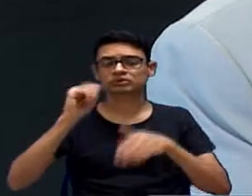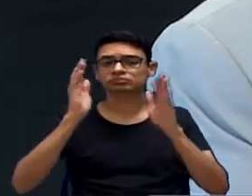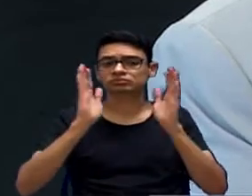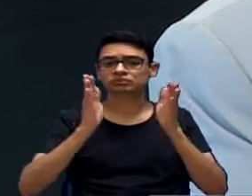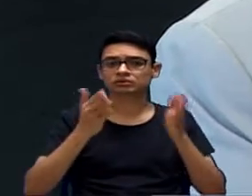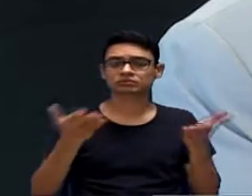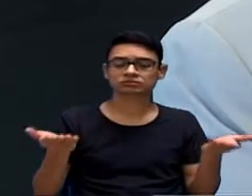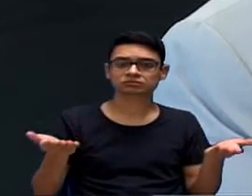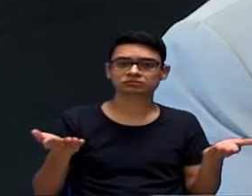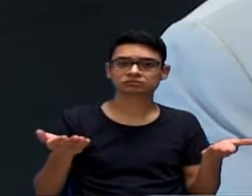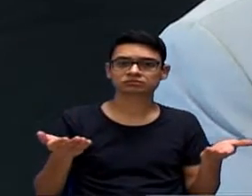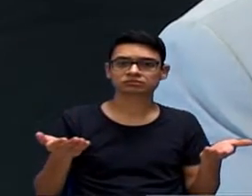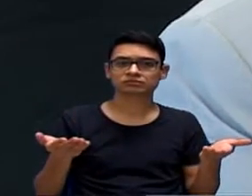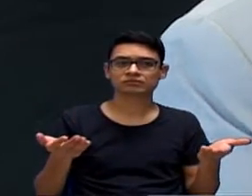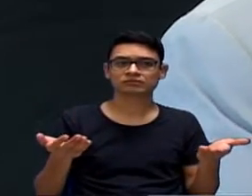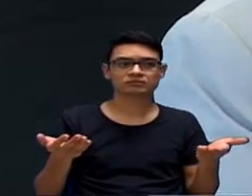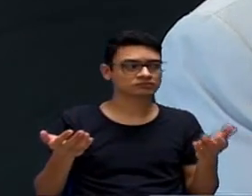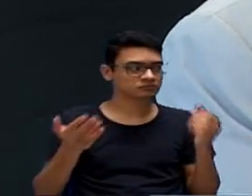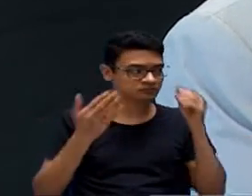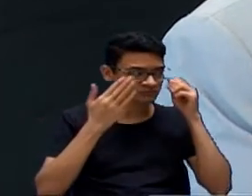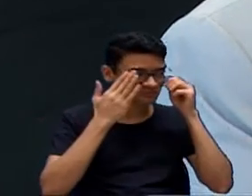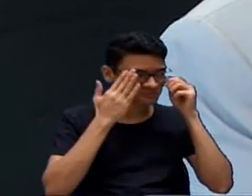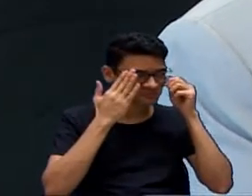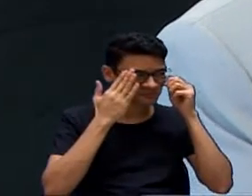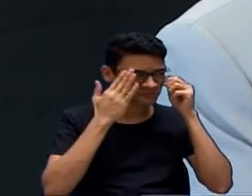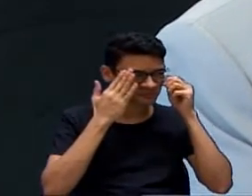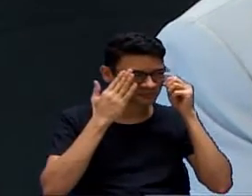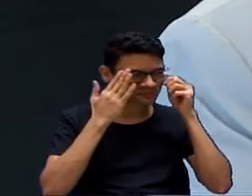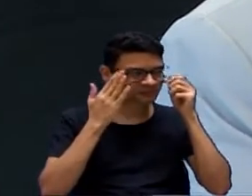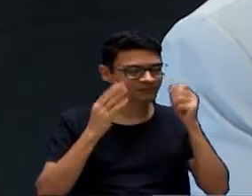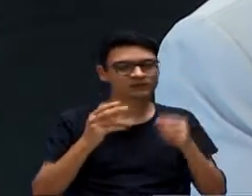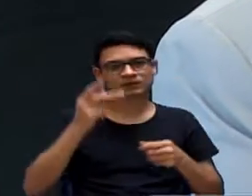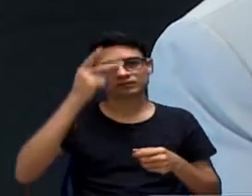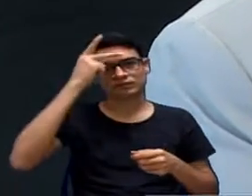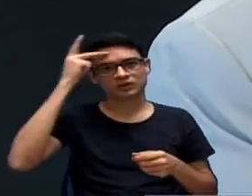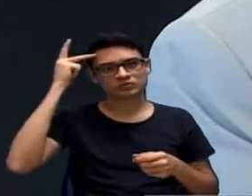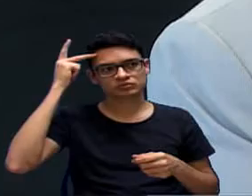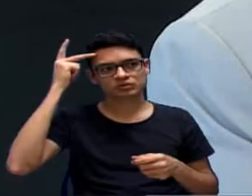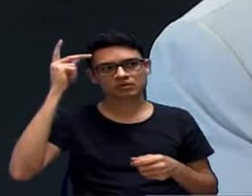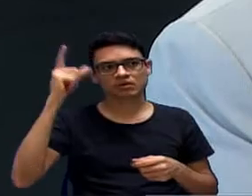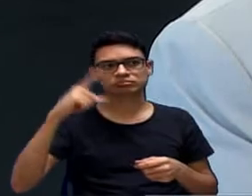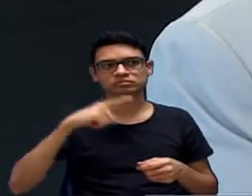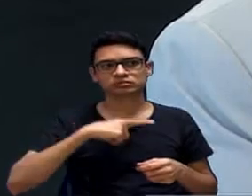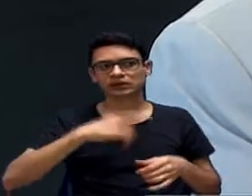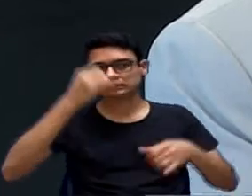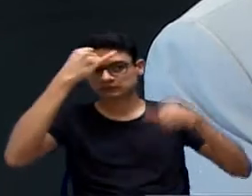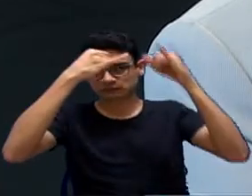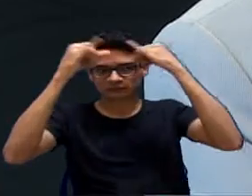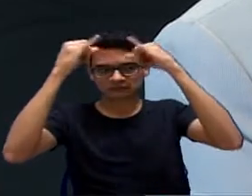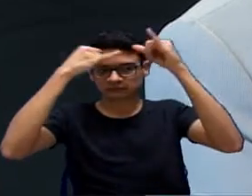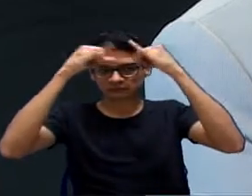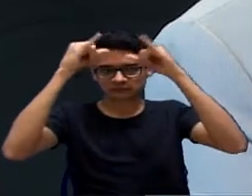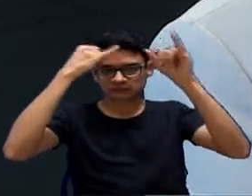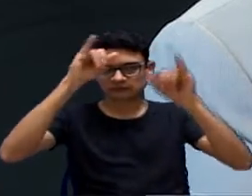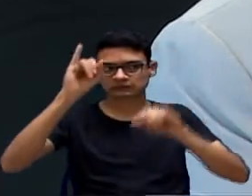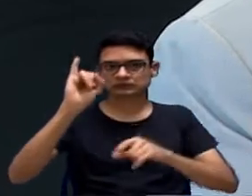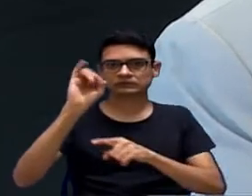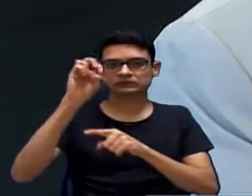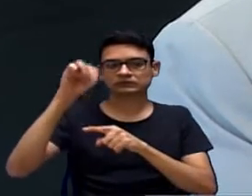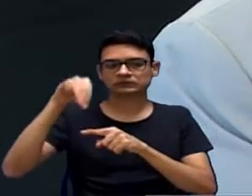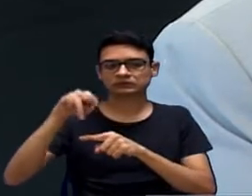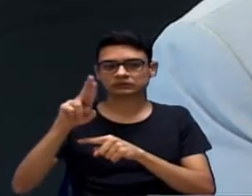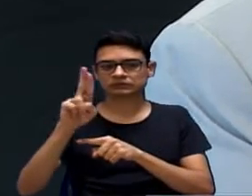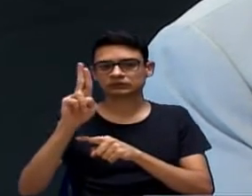imunobiológico ou que esteja definido em algum grupo